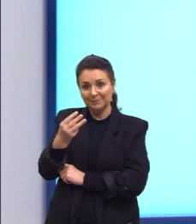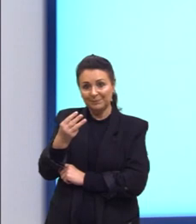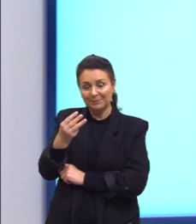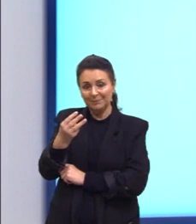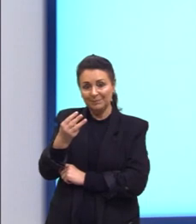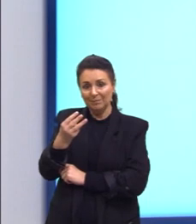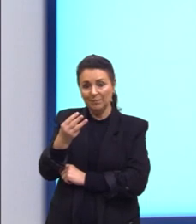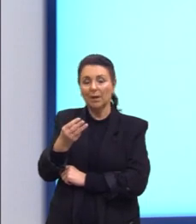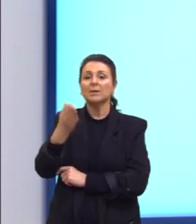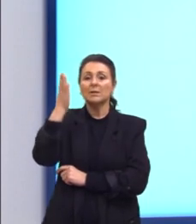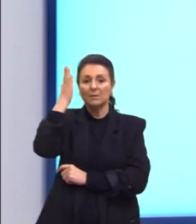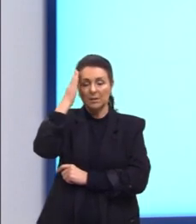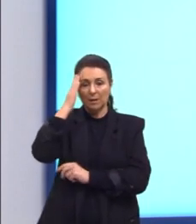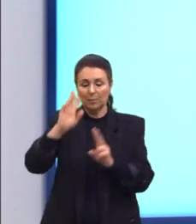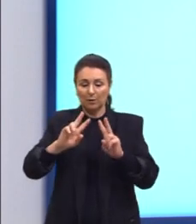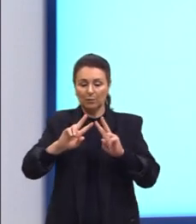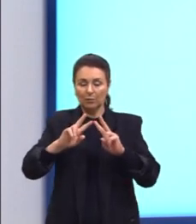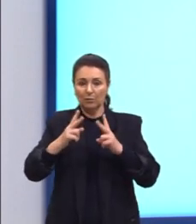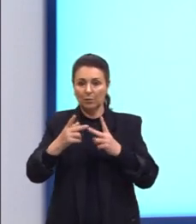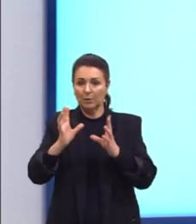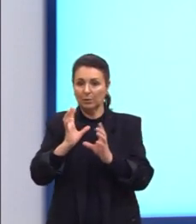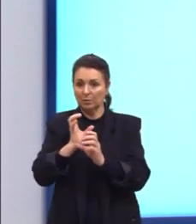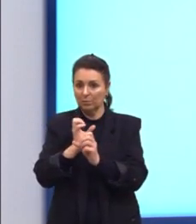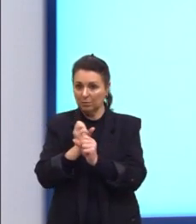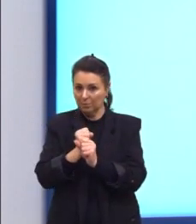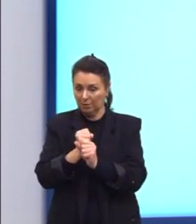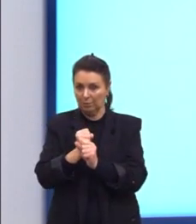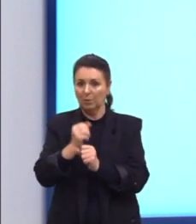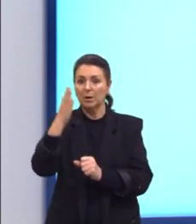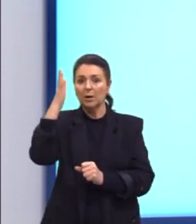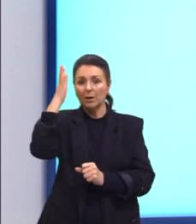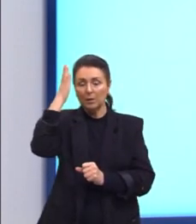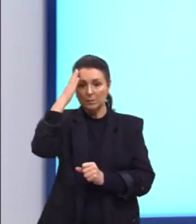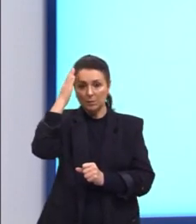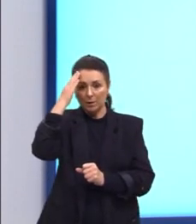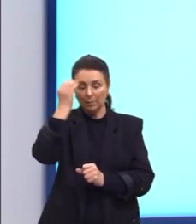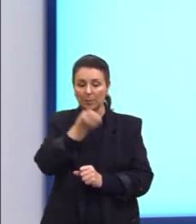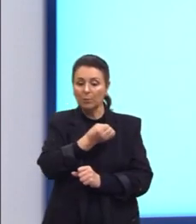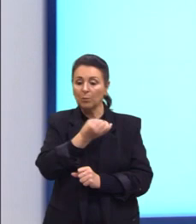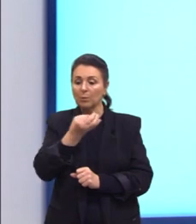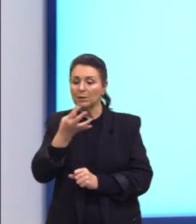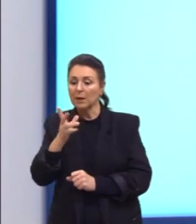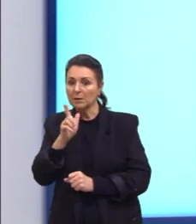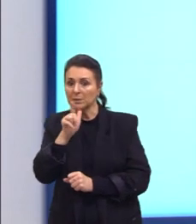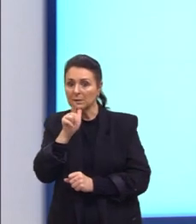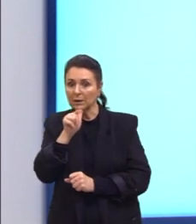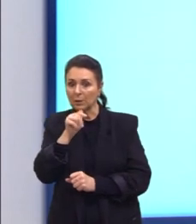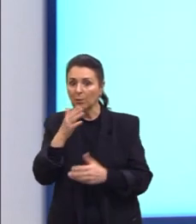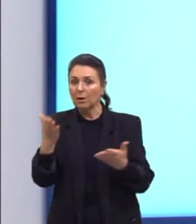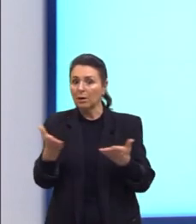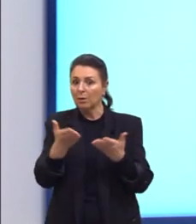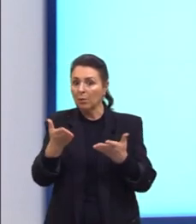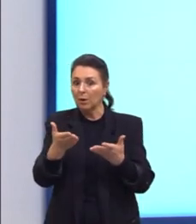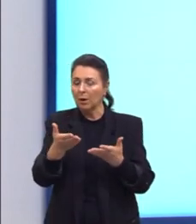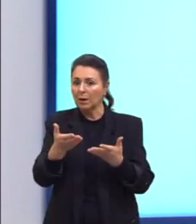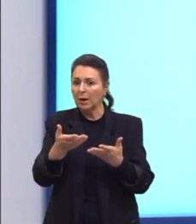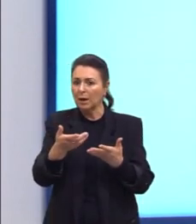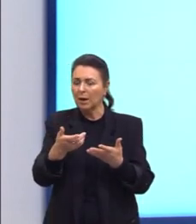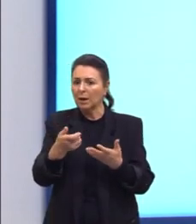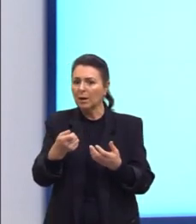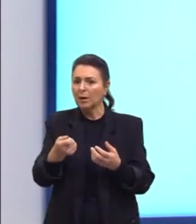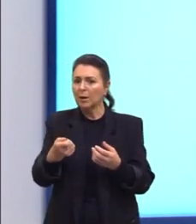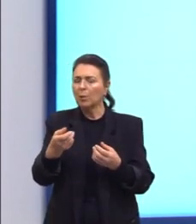A gente sabe o volume total. Sabemos quanto que já tem de água. Então, a gente precisa ver quanto que precisa para ser